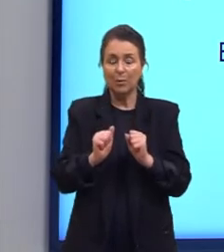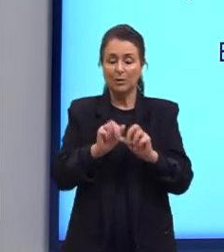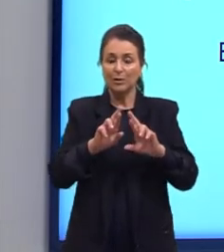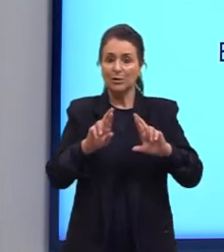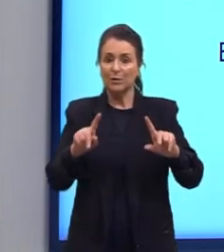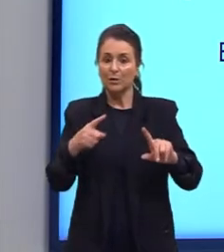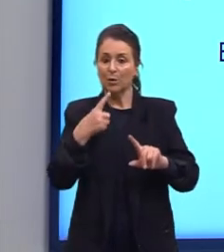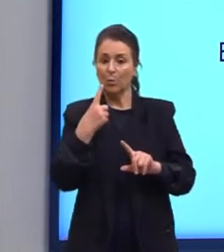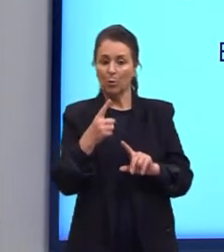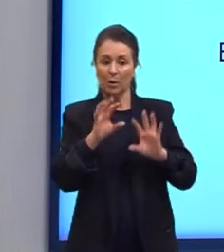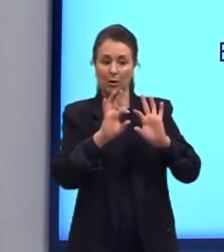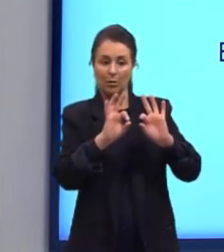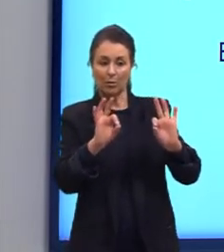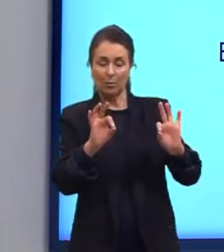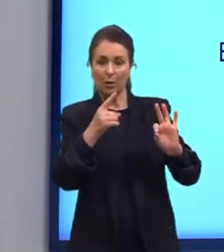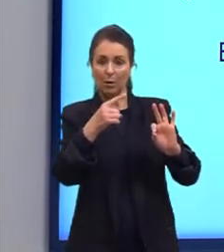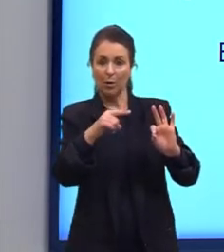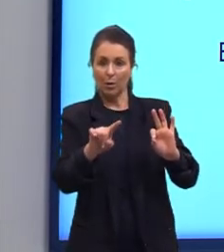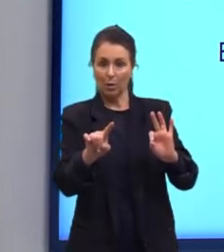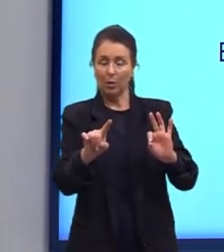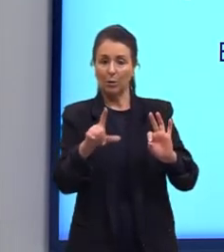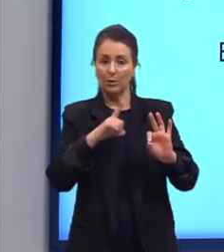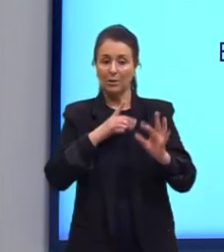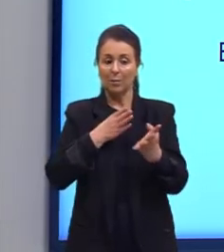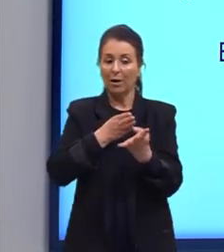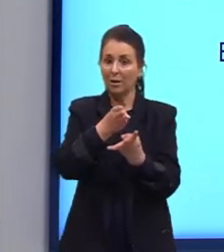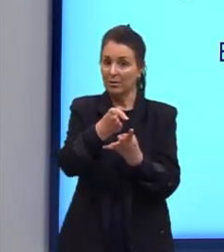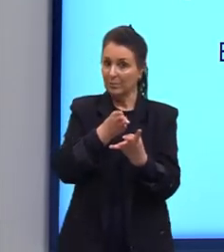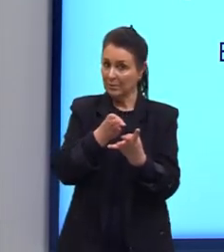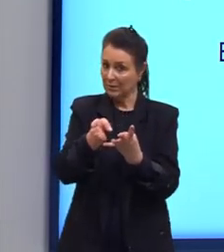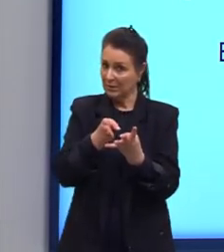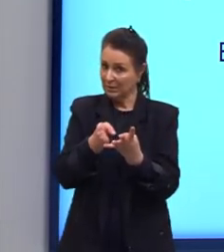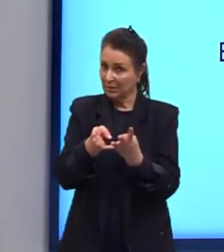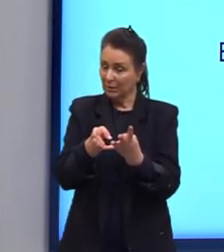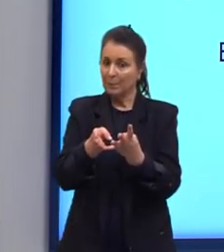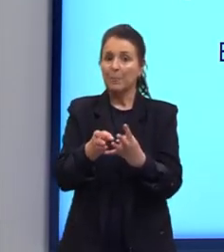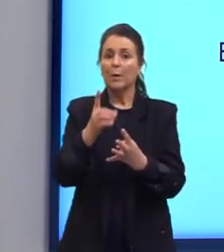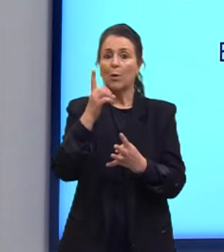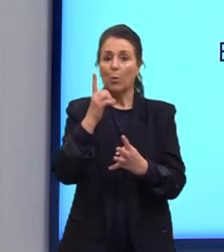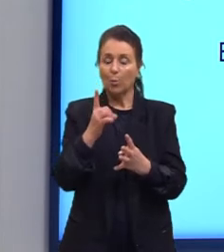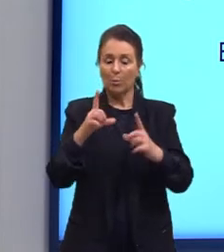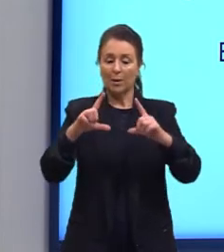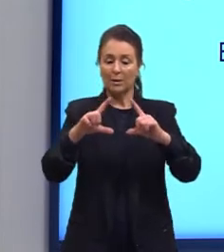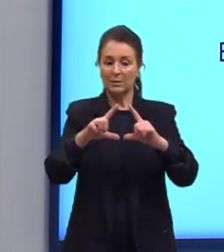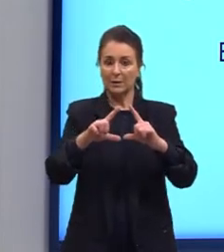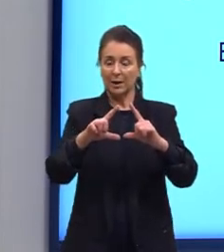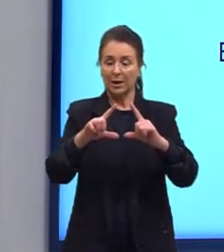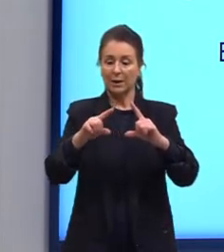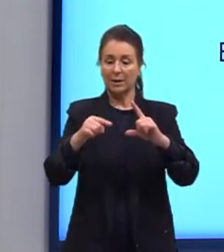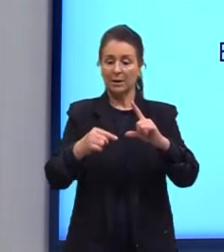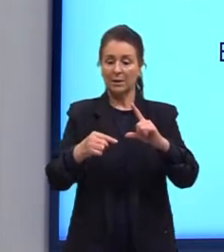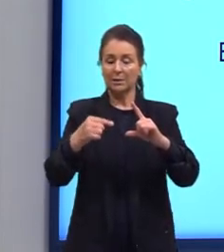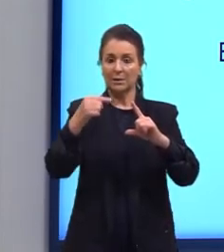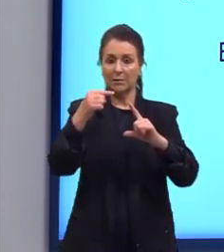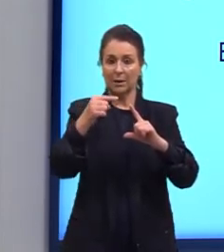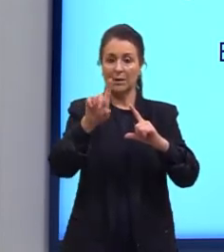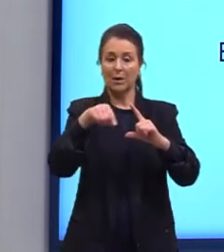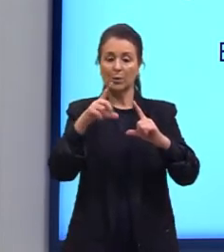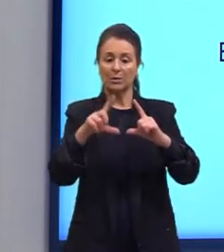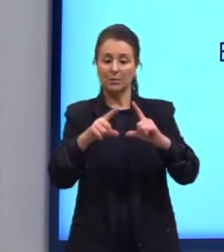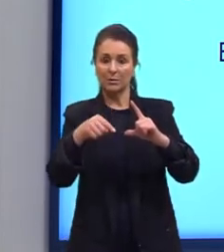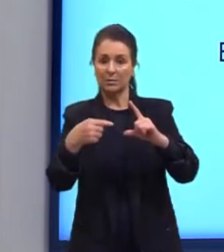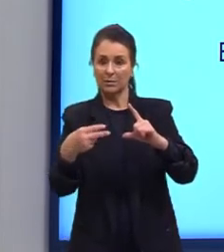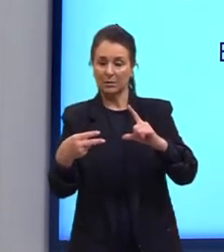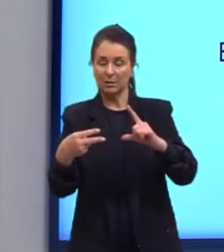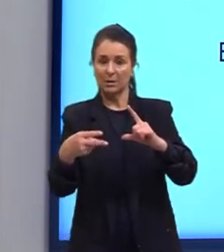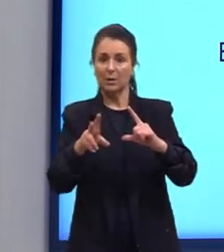de uma ser normal e a outra apresentar ramificação, uma ser saturada e a outra ser insaturada, e